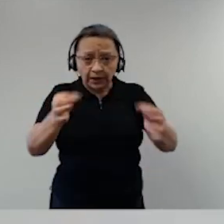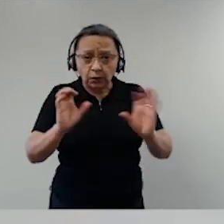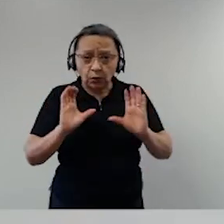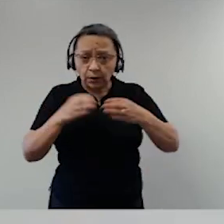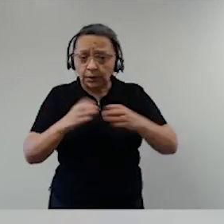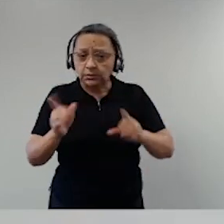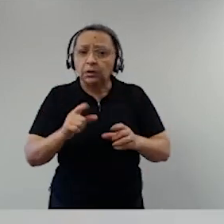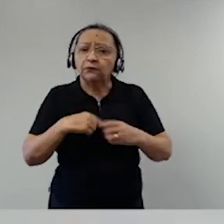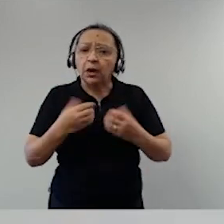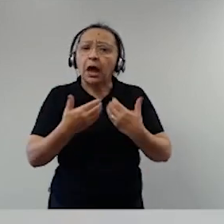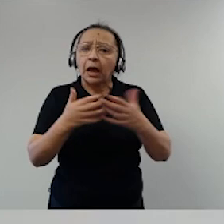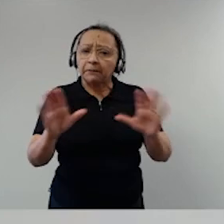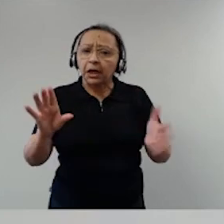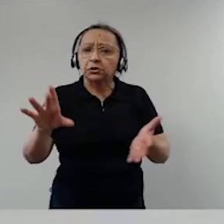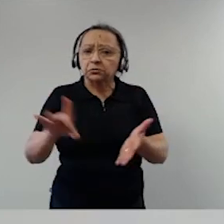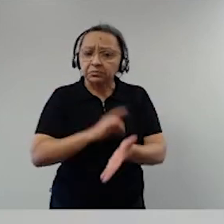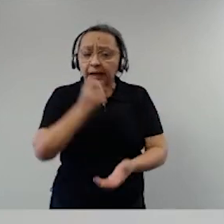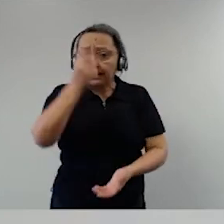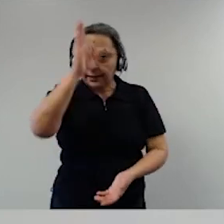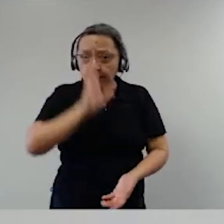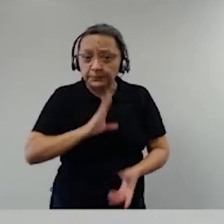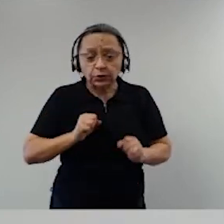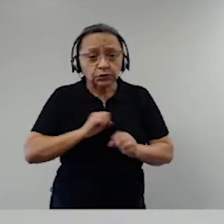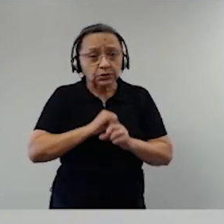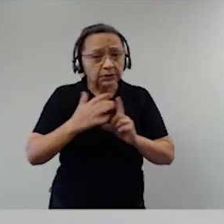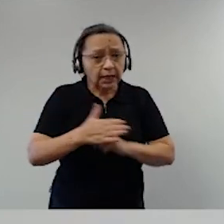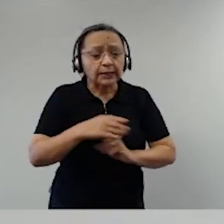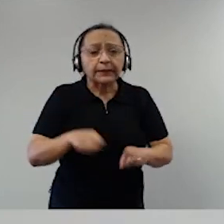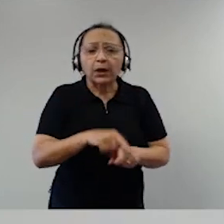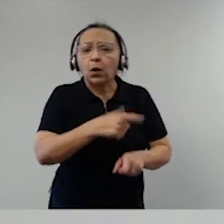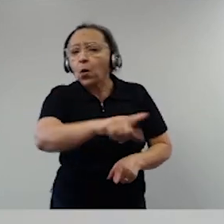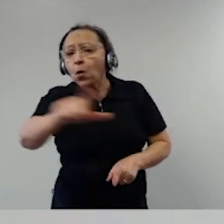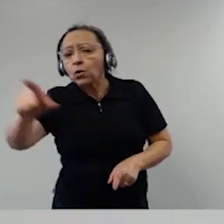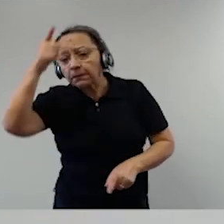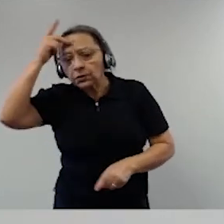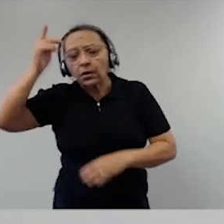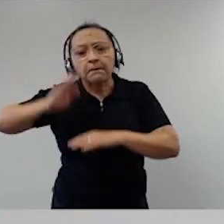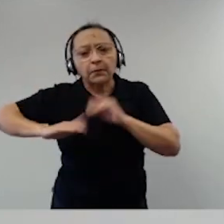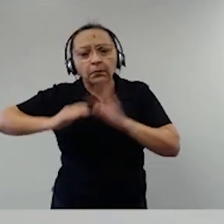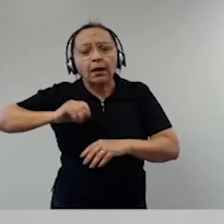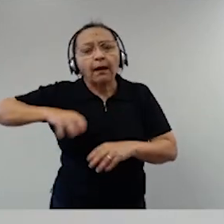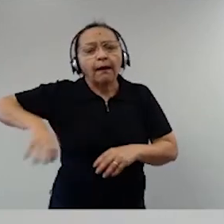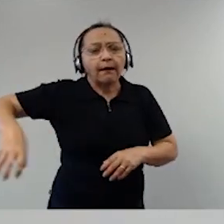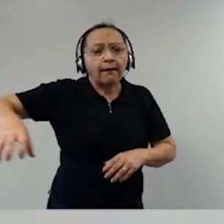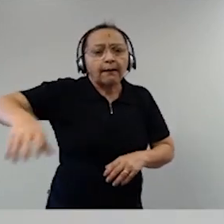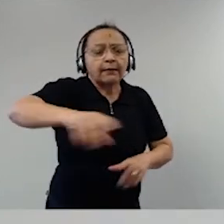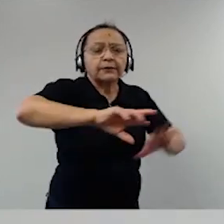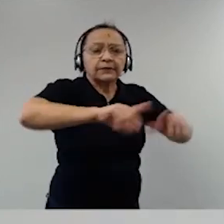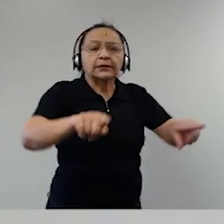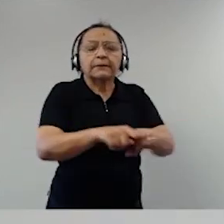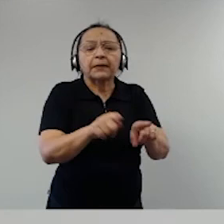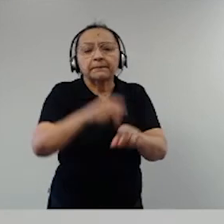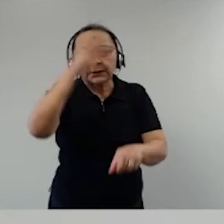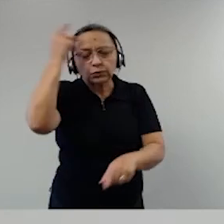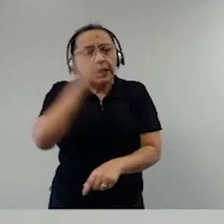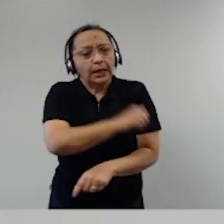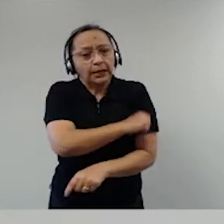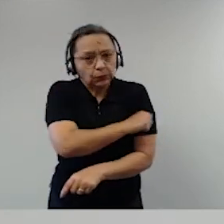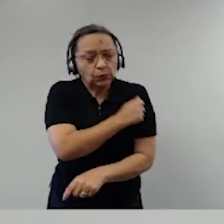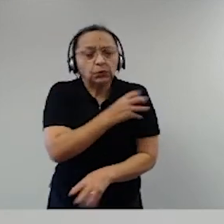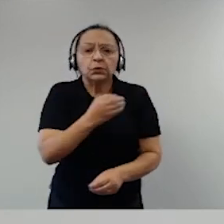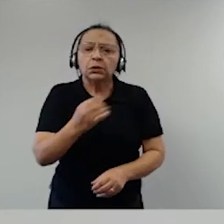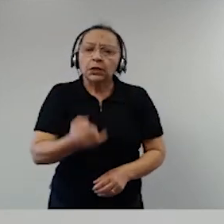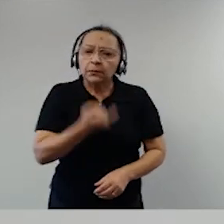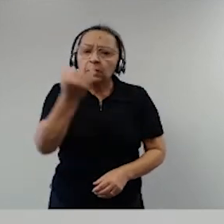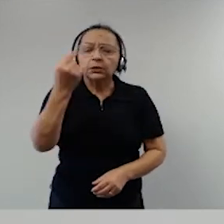aberto de forma gratuita para toda a sociedade, outros profissionais das mais diversas áreas, estudantes. Então, foi muito